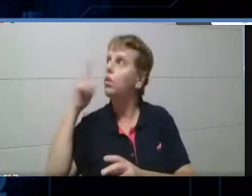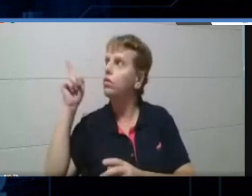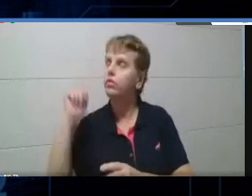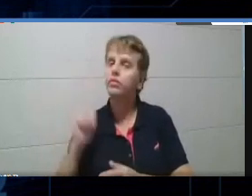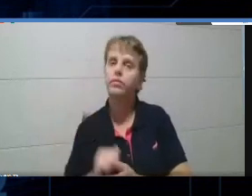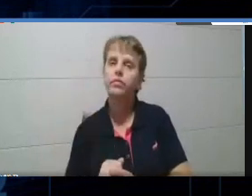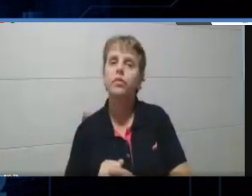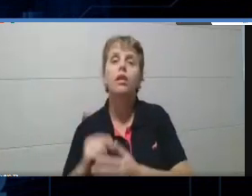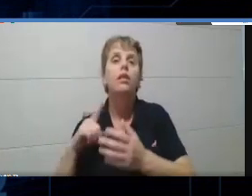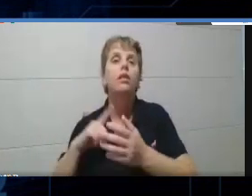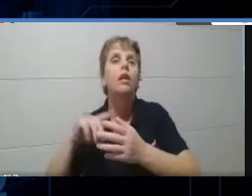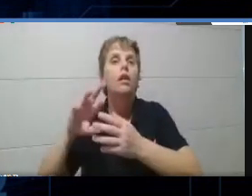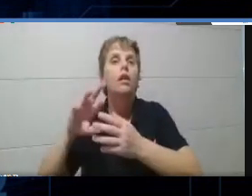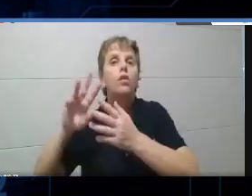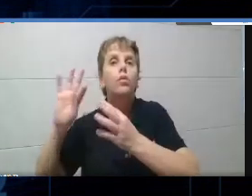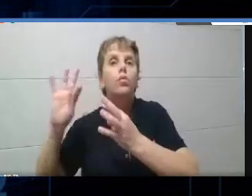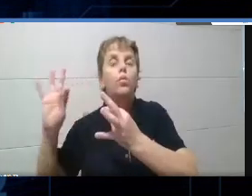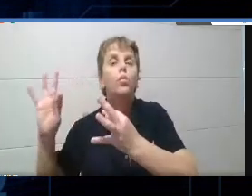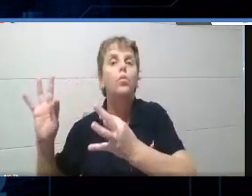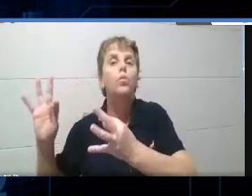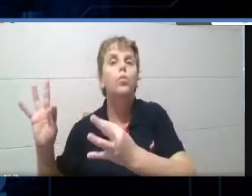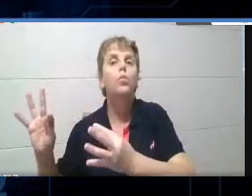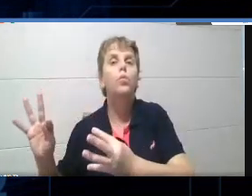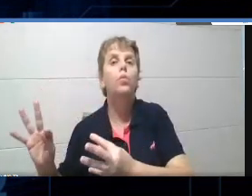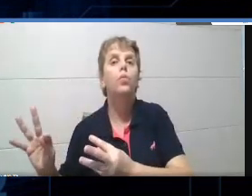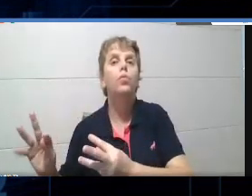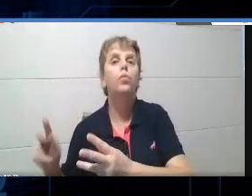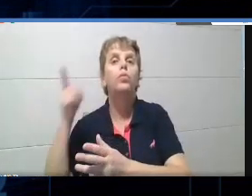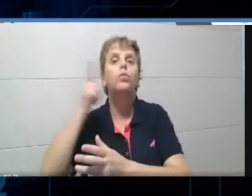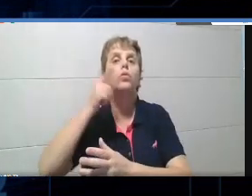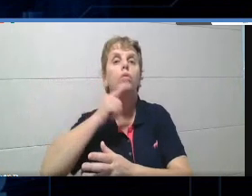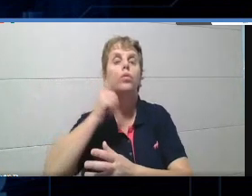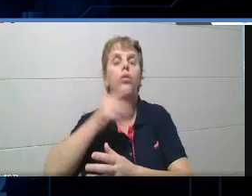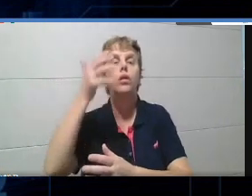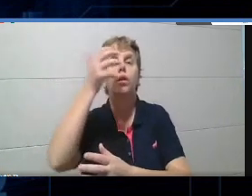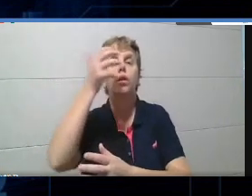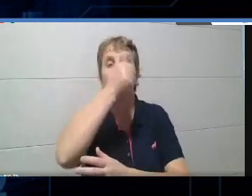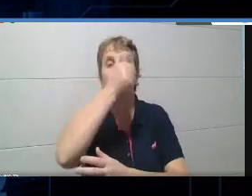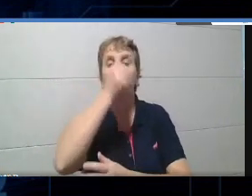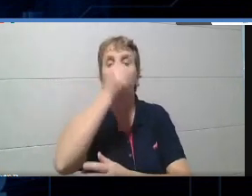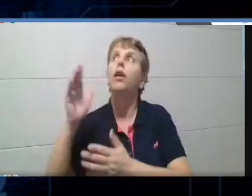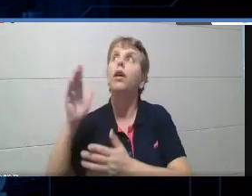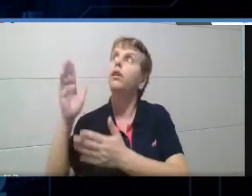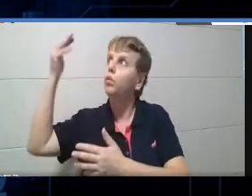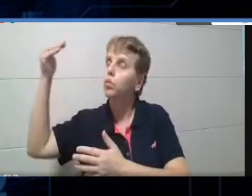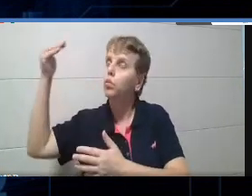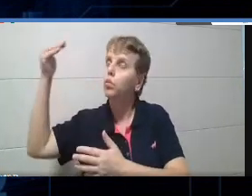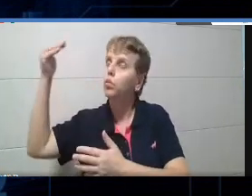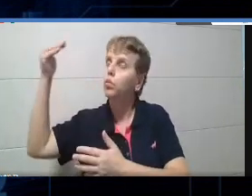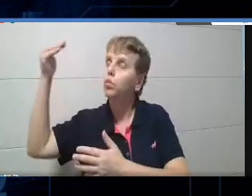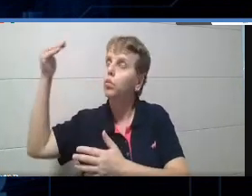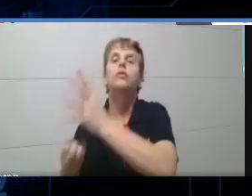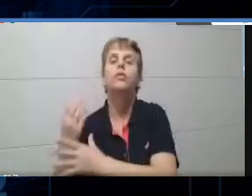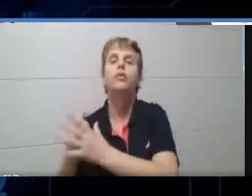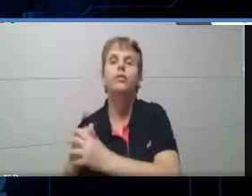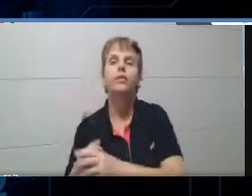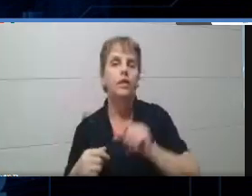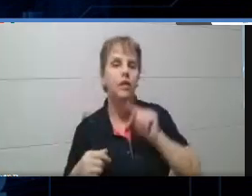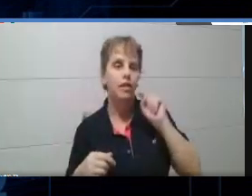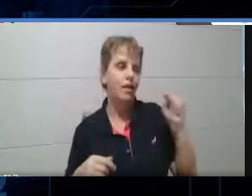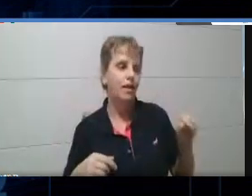E aqui tem todos os quizzes que você salvou, os quizzes que você criou, tá? E aqui está o quiz que nós acabamos de salvar.